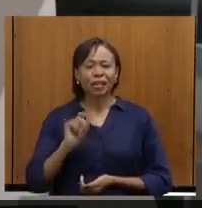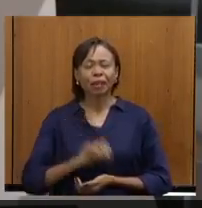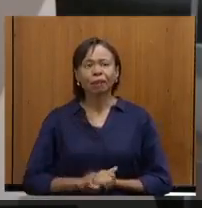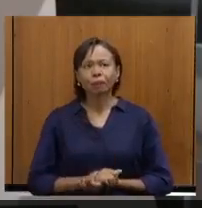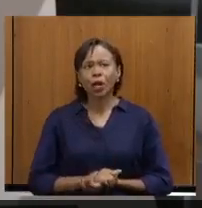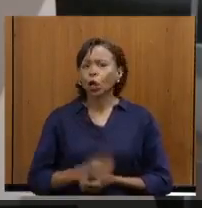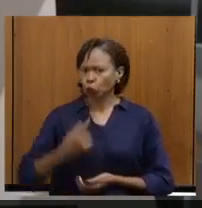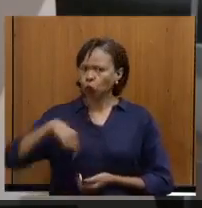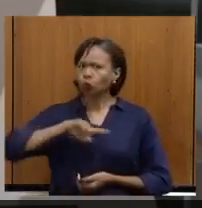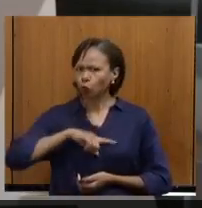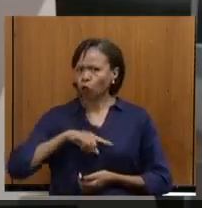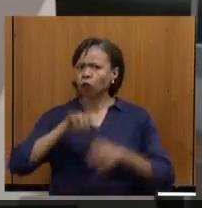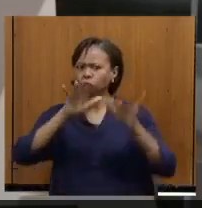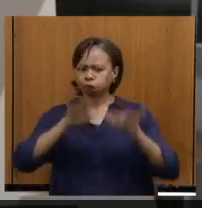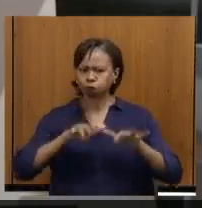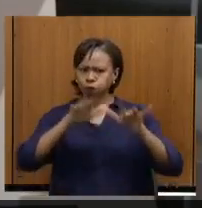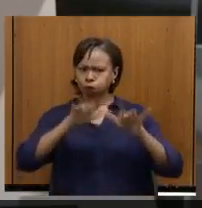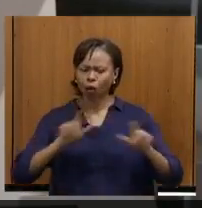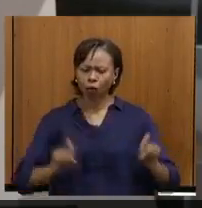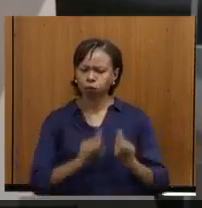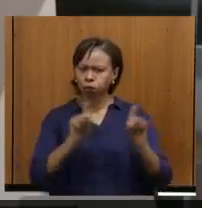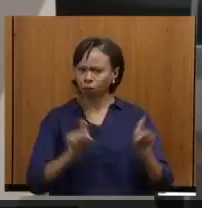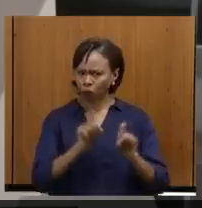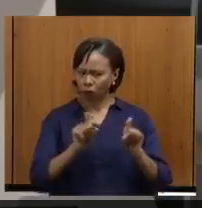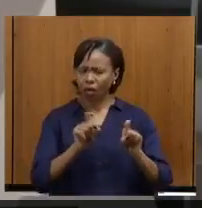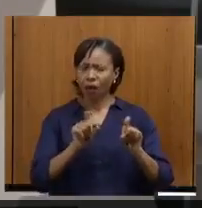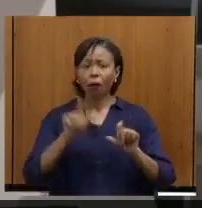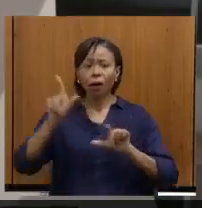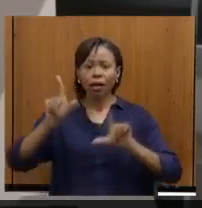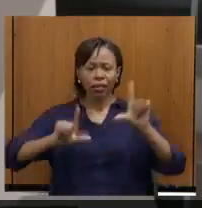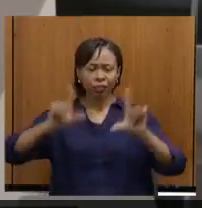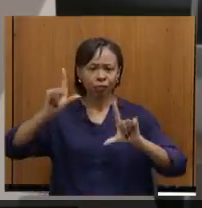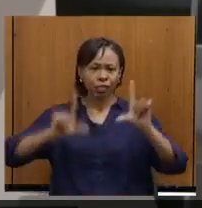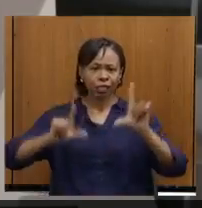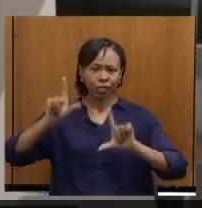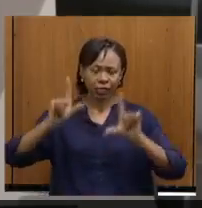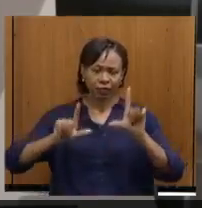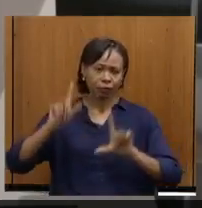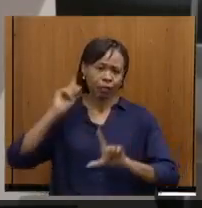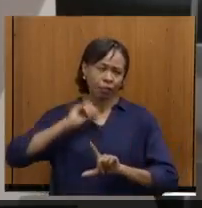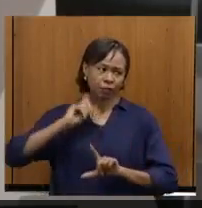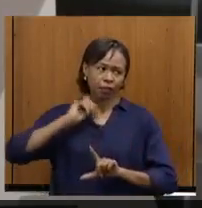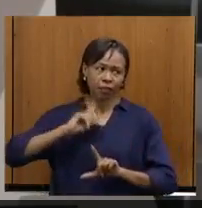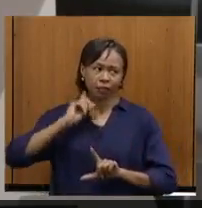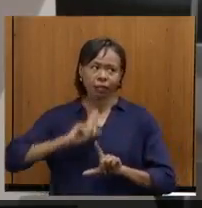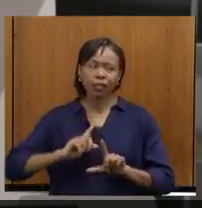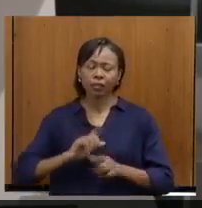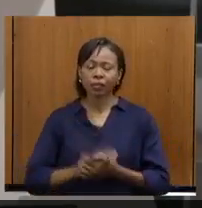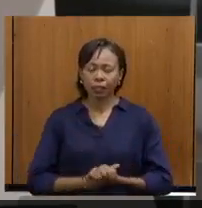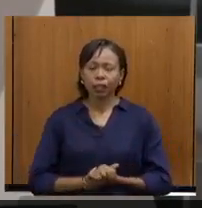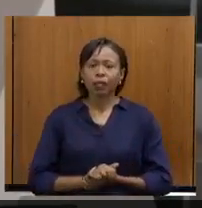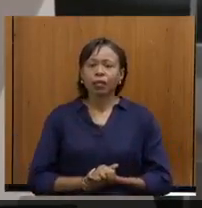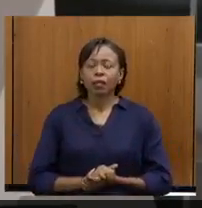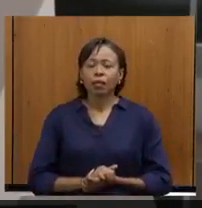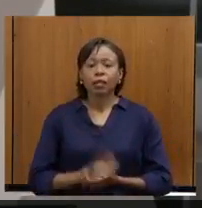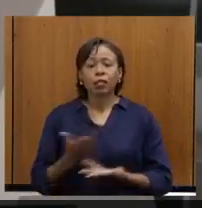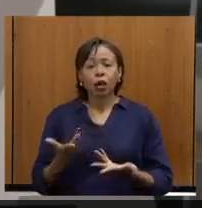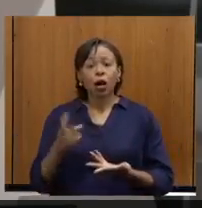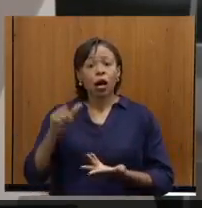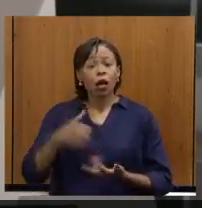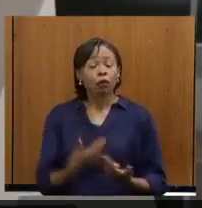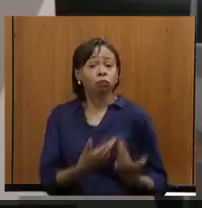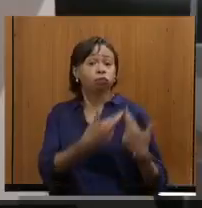nós vamos digitalizar, levar a Rede Minas para 470 municípios. Era uma missão que eu